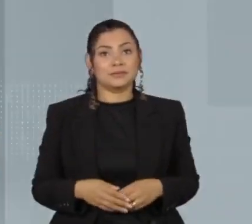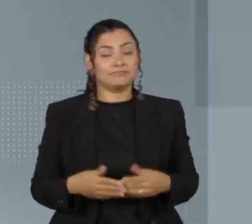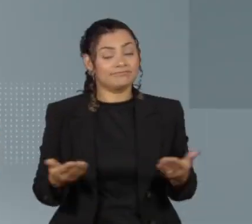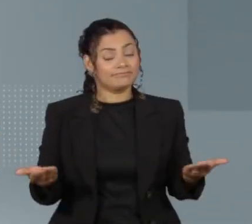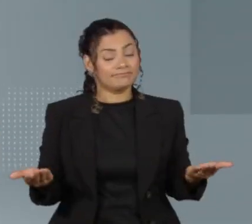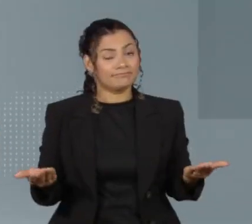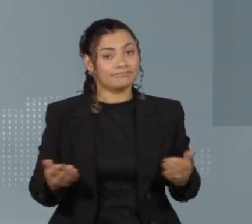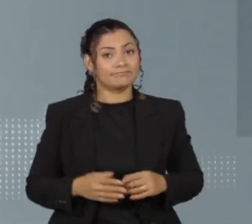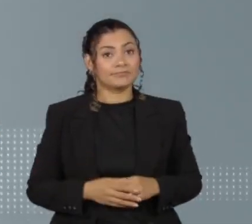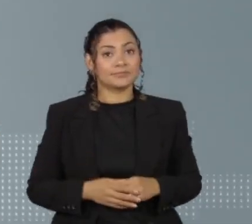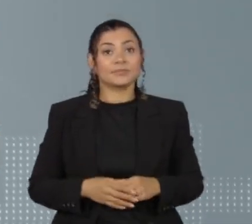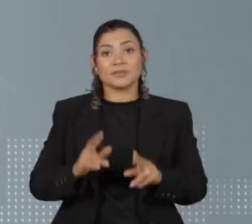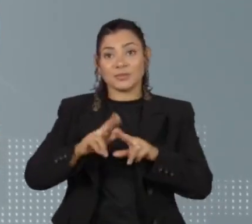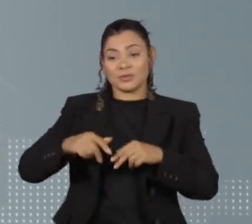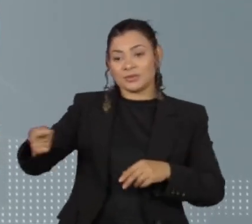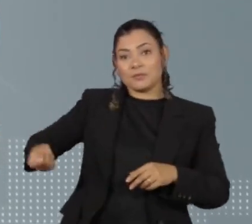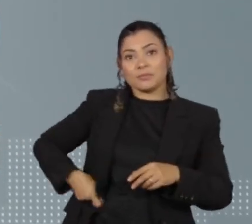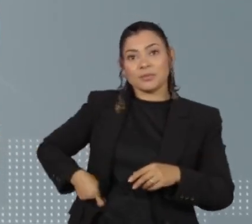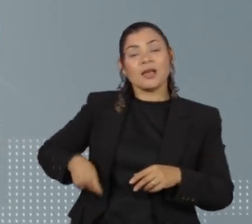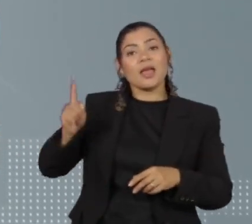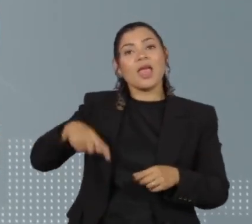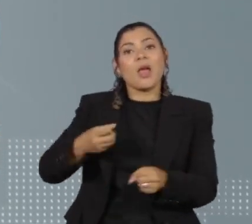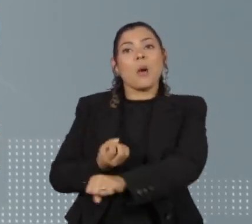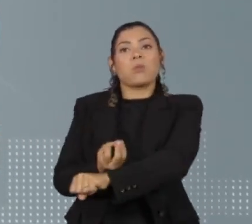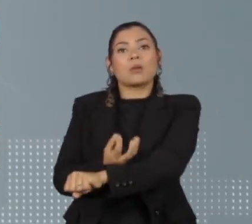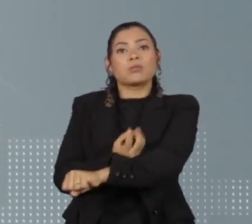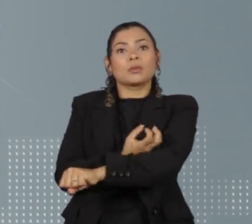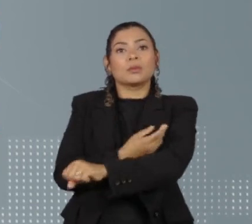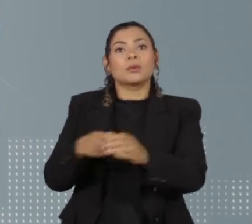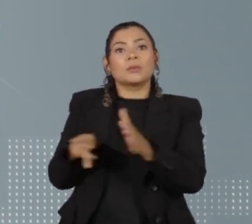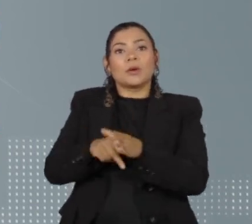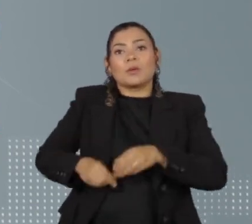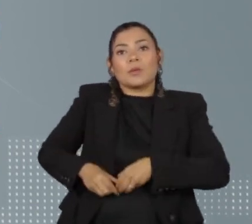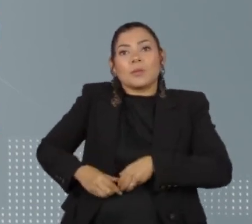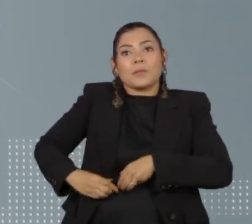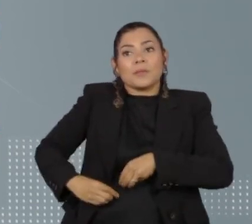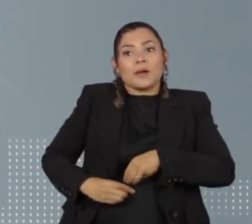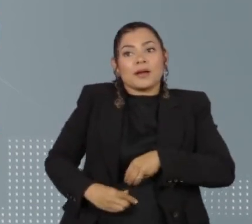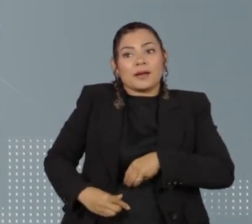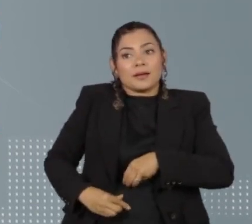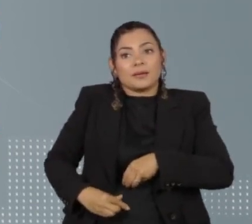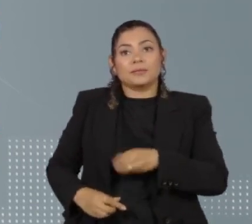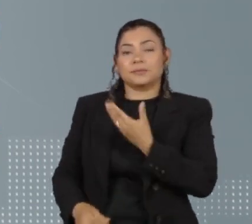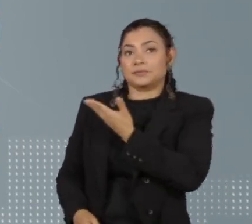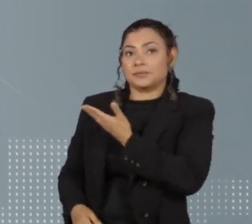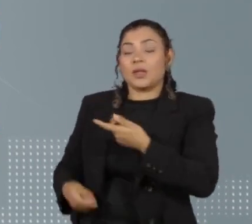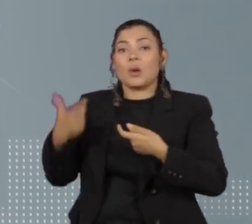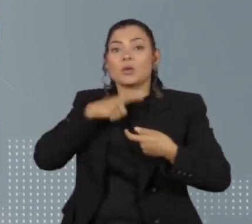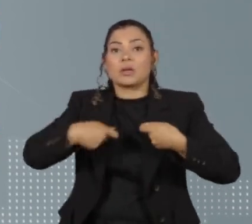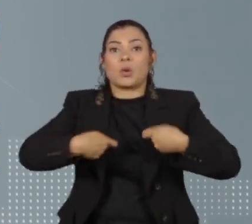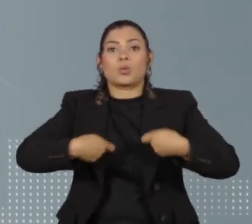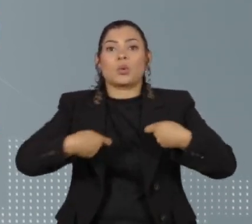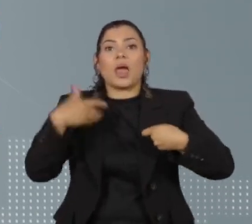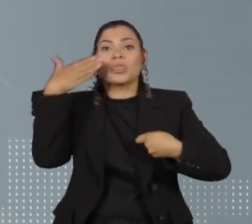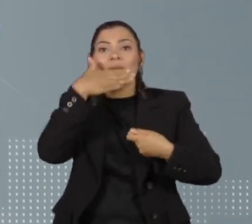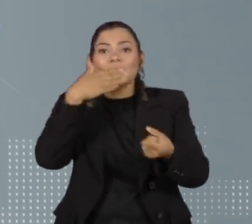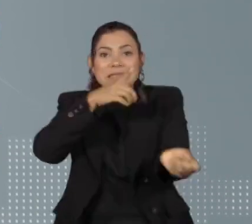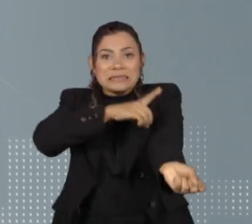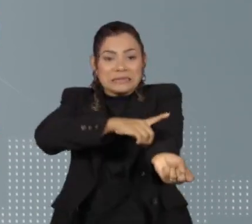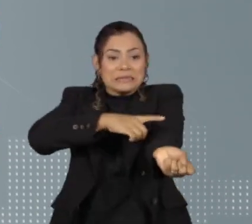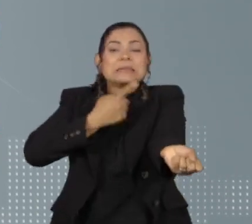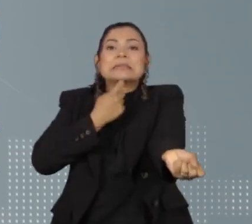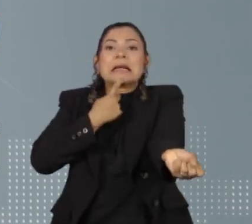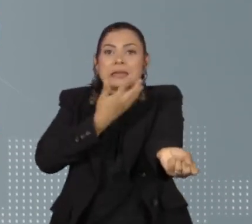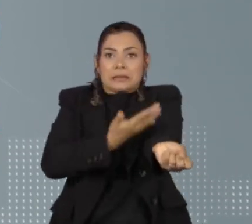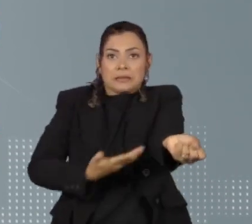A insulina é um hormônio produzido pelo pâncreas que tem como função controlar a glicose no sangue. Pessoas com diabetes